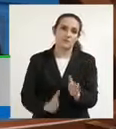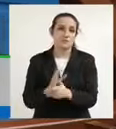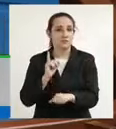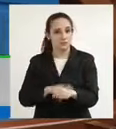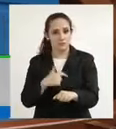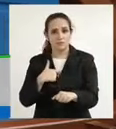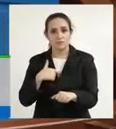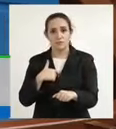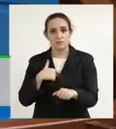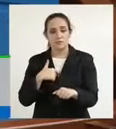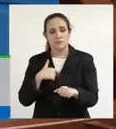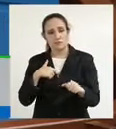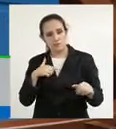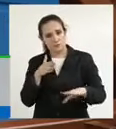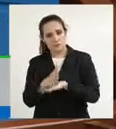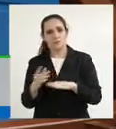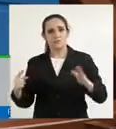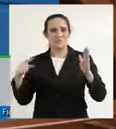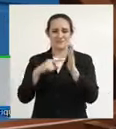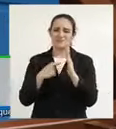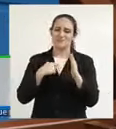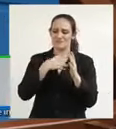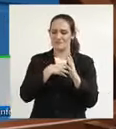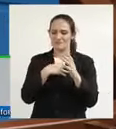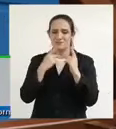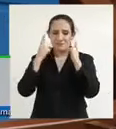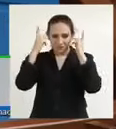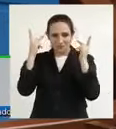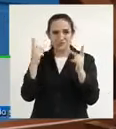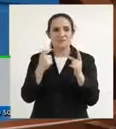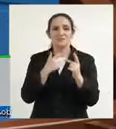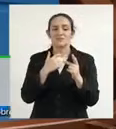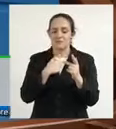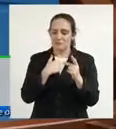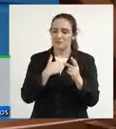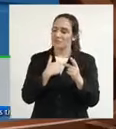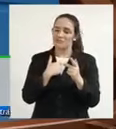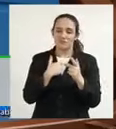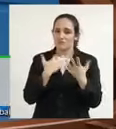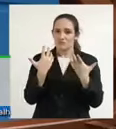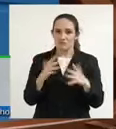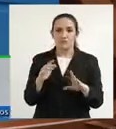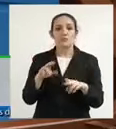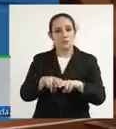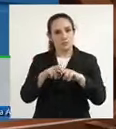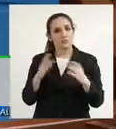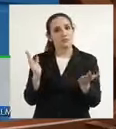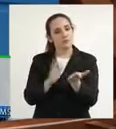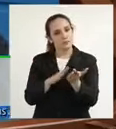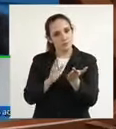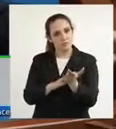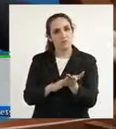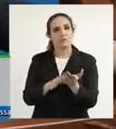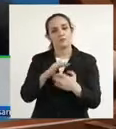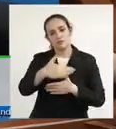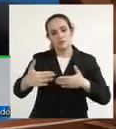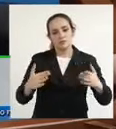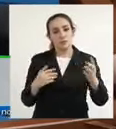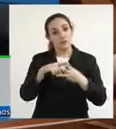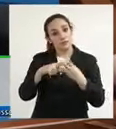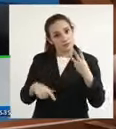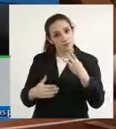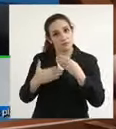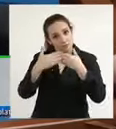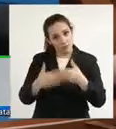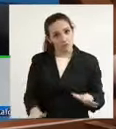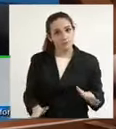fazer a sua queixa então parabenizo obviamente que os três estão sendo instalados com parcerias com as prefeituras com uma ajuda também nossa como